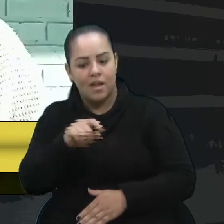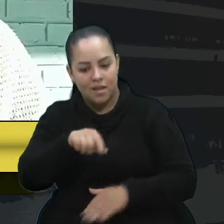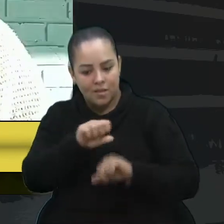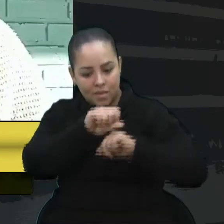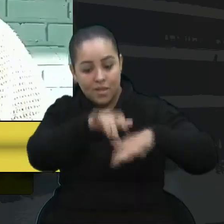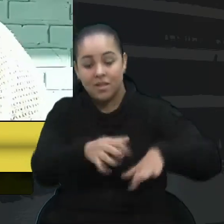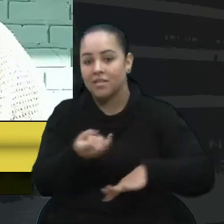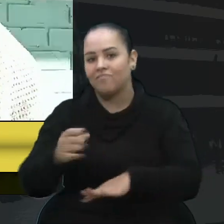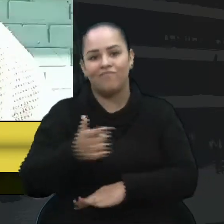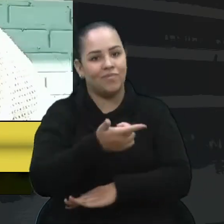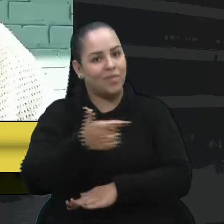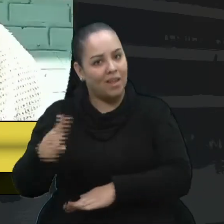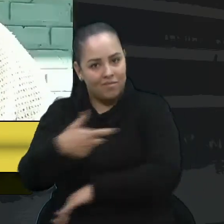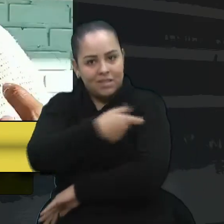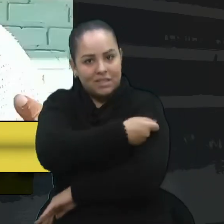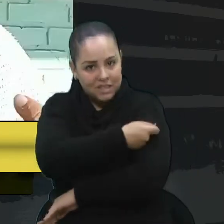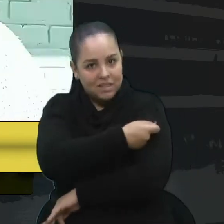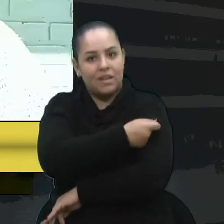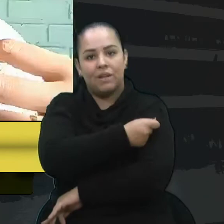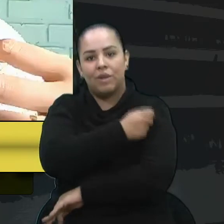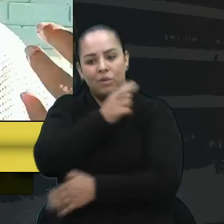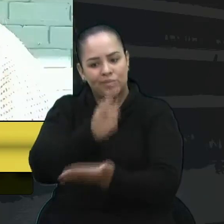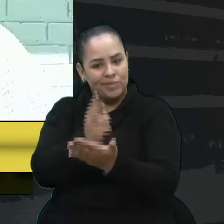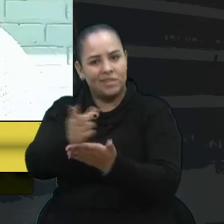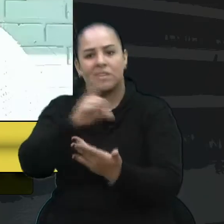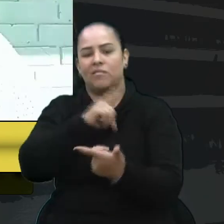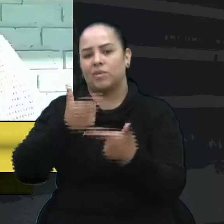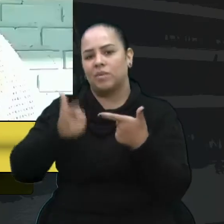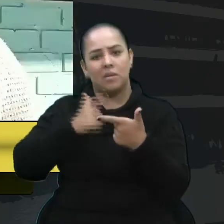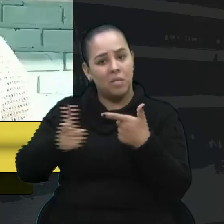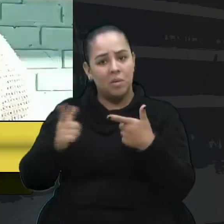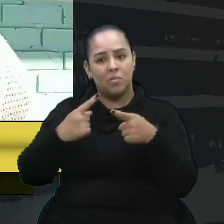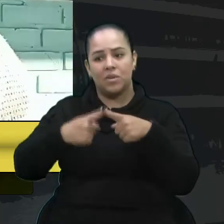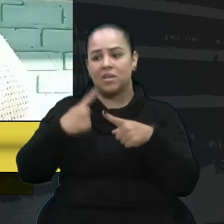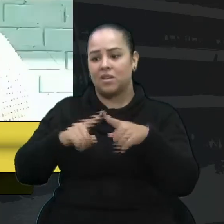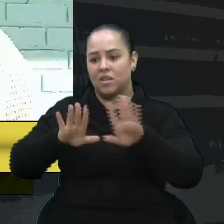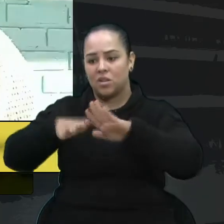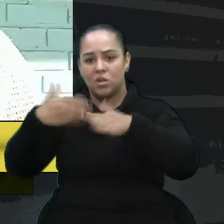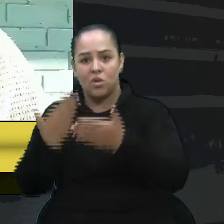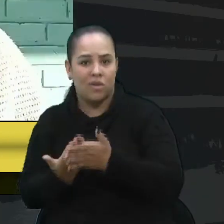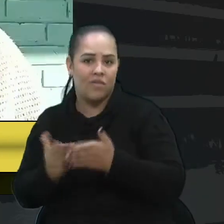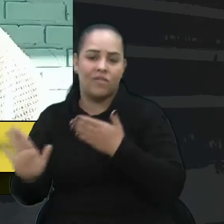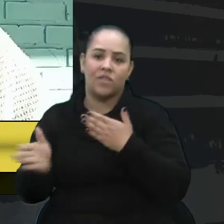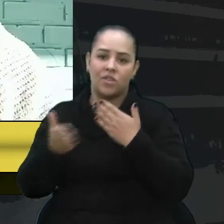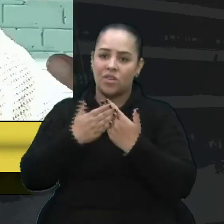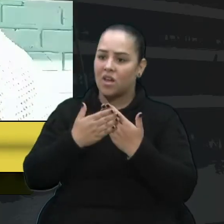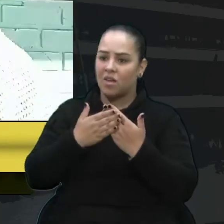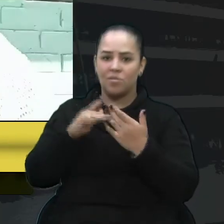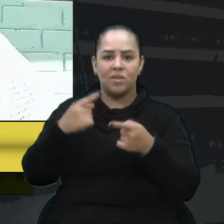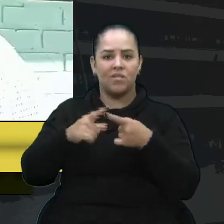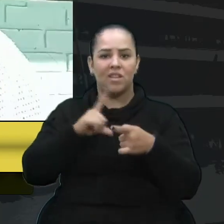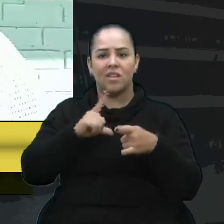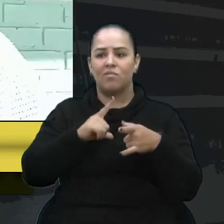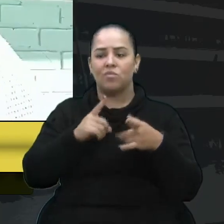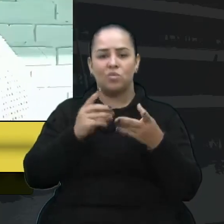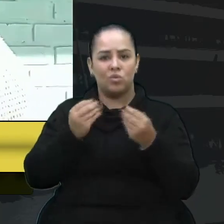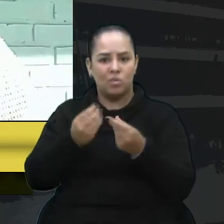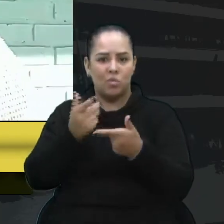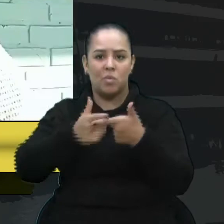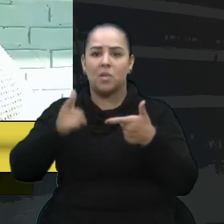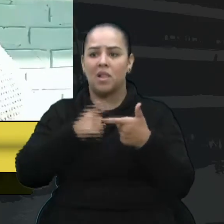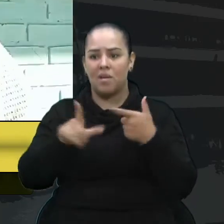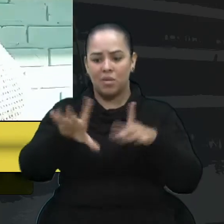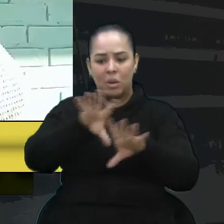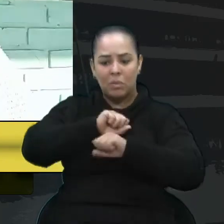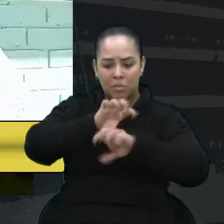a gente vai ter ainda situações que as escolas vão fechar em função de surto. A gente vai ter várias situações ainda que vão ser muito ruins.